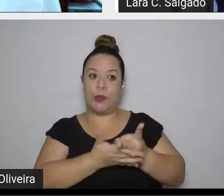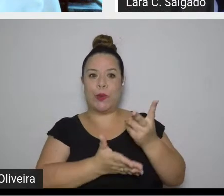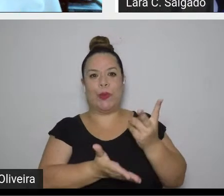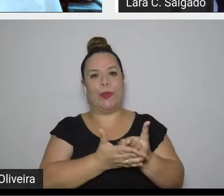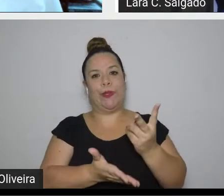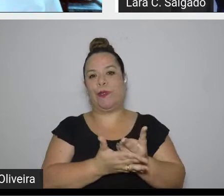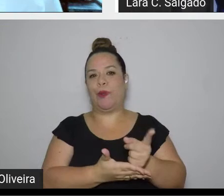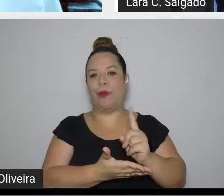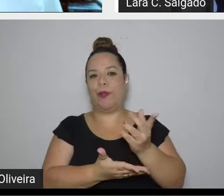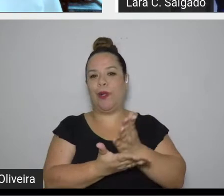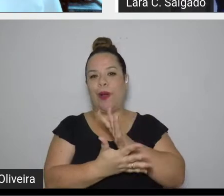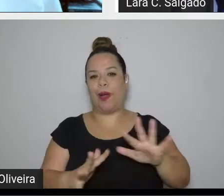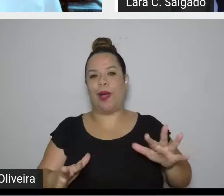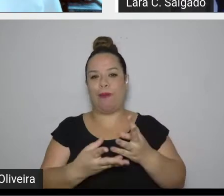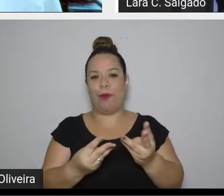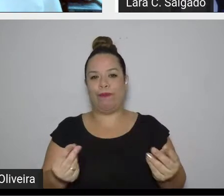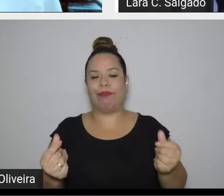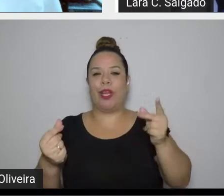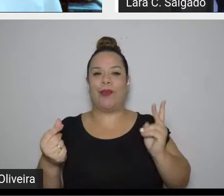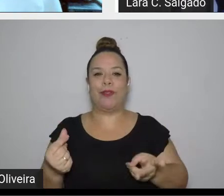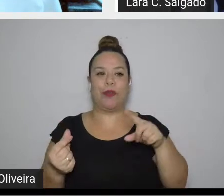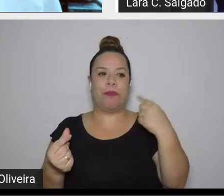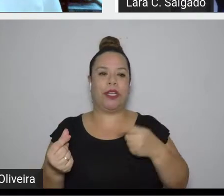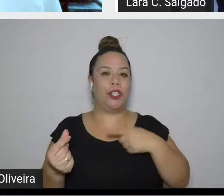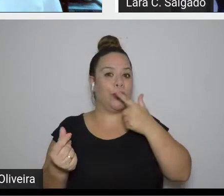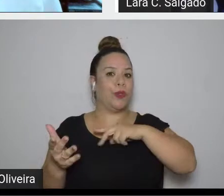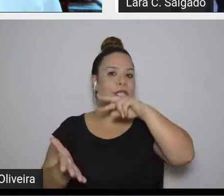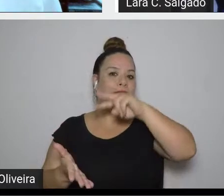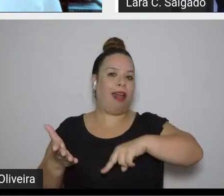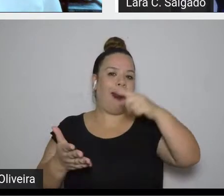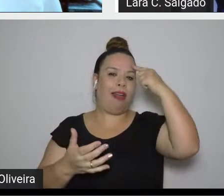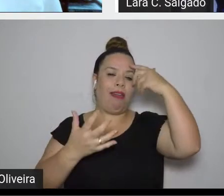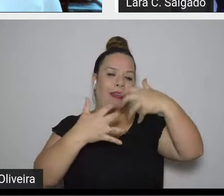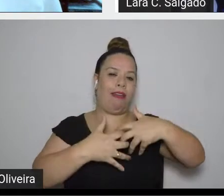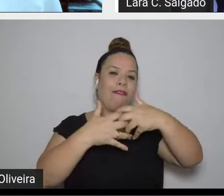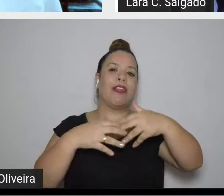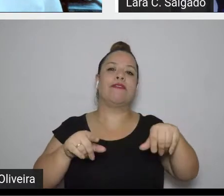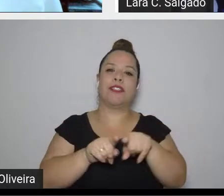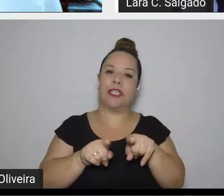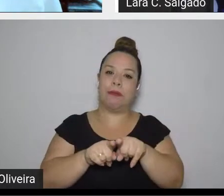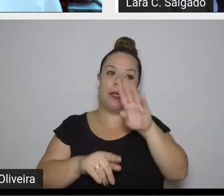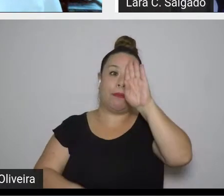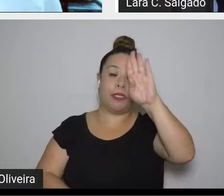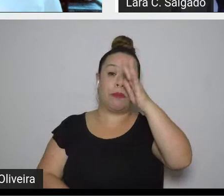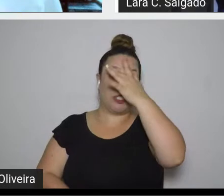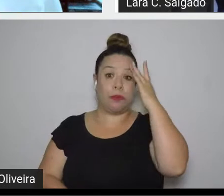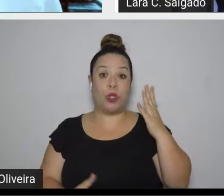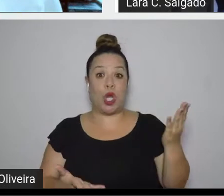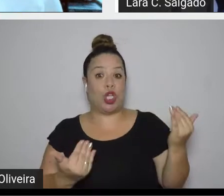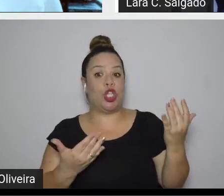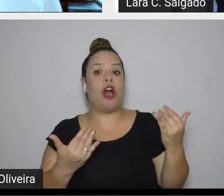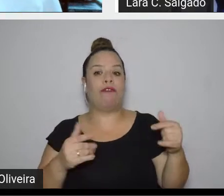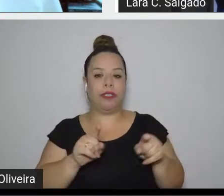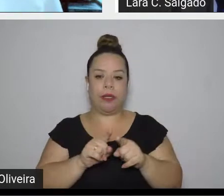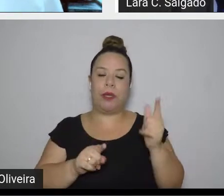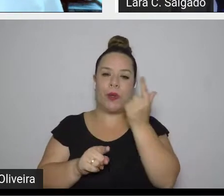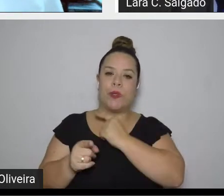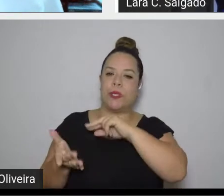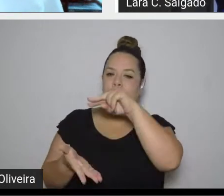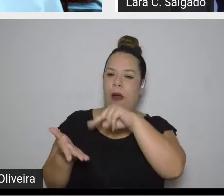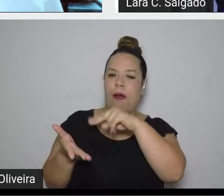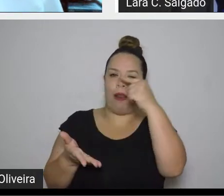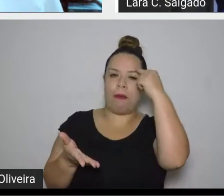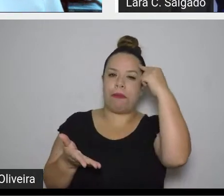para que a gente leia e pense principalmente mais jovens pensem o que